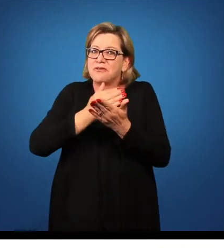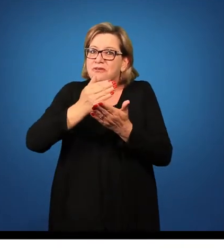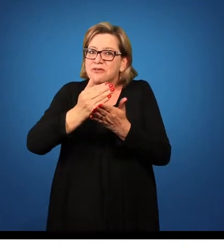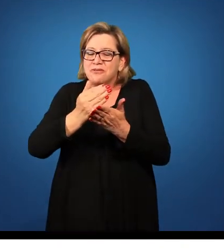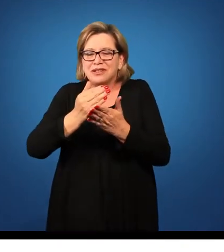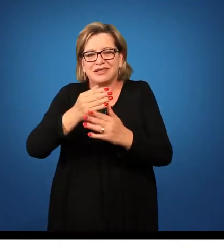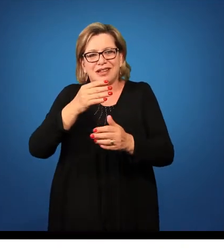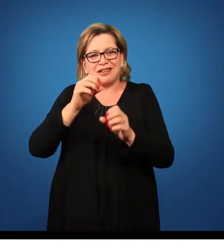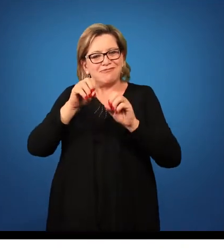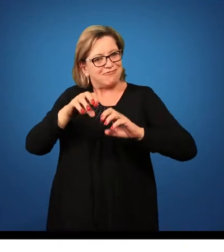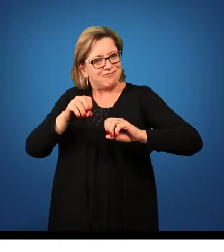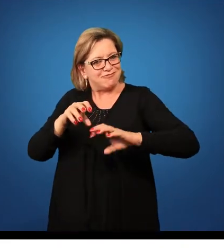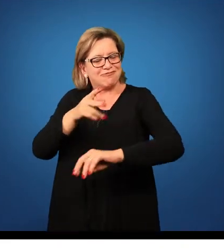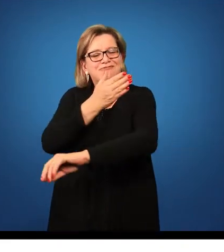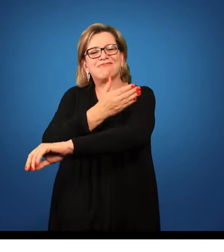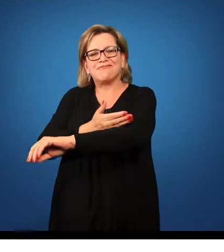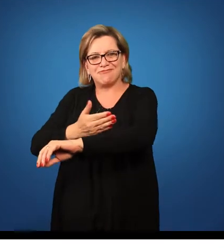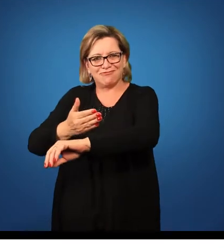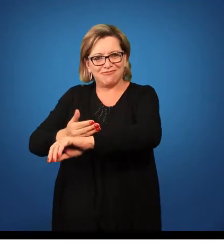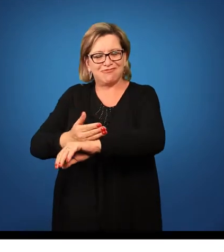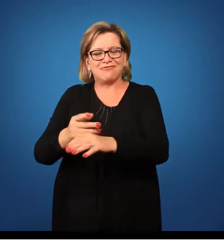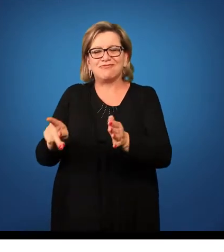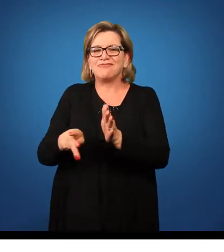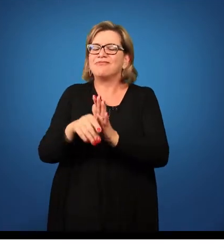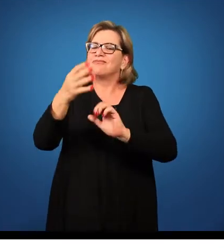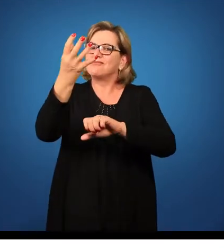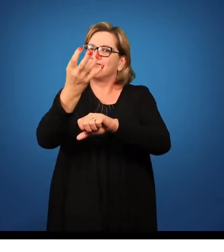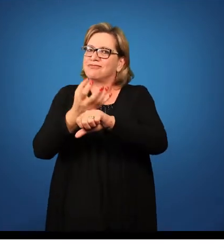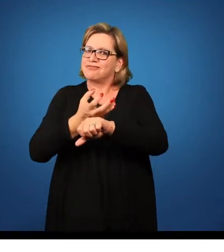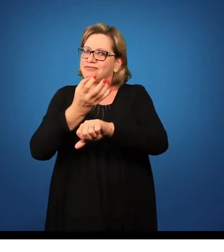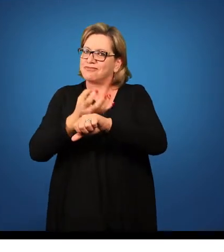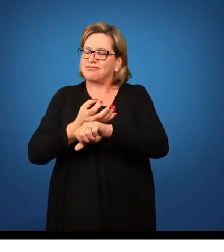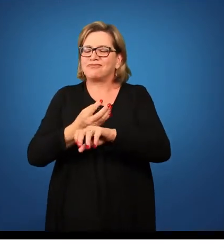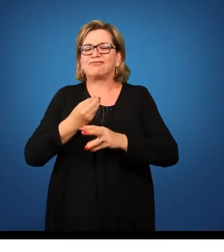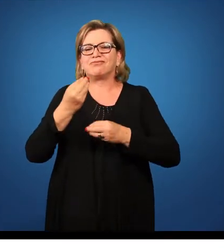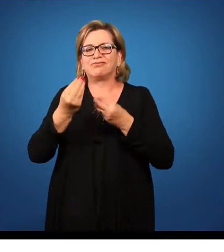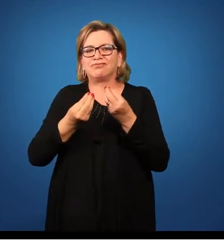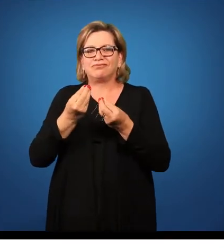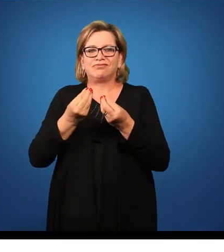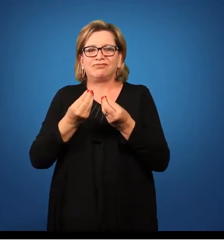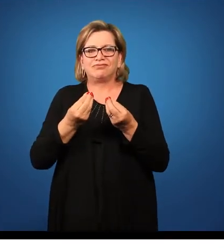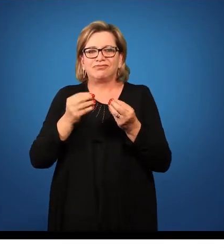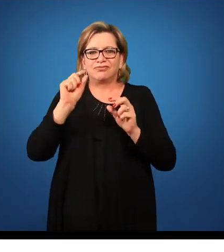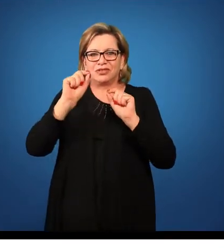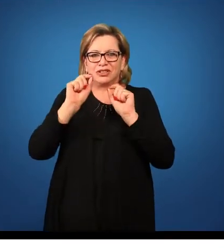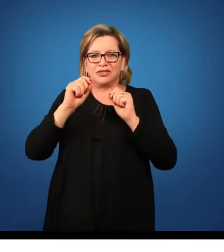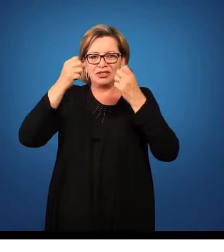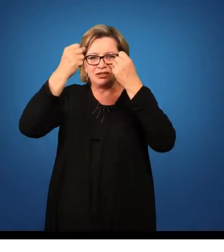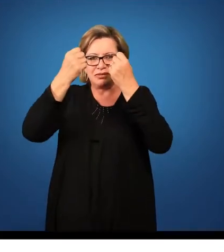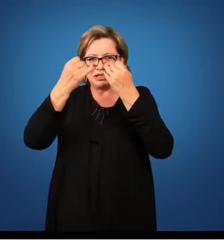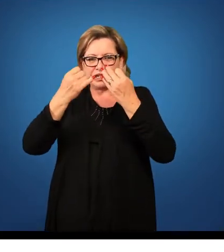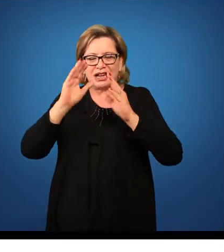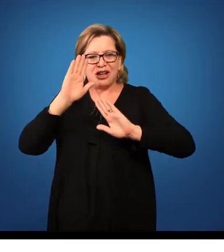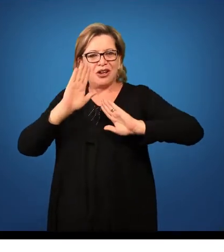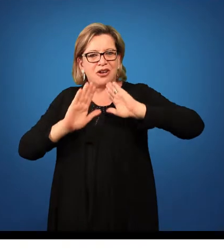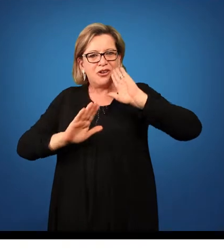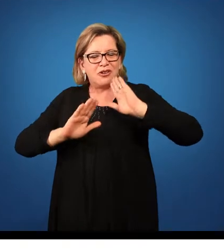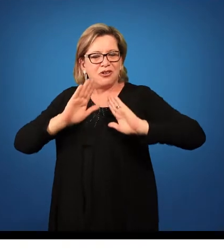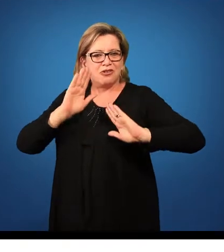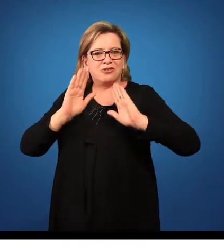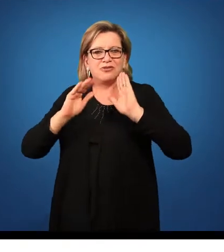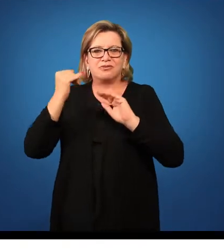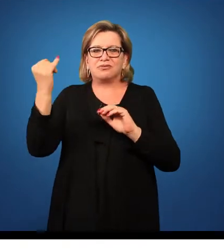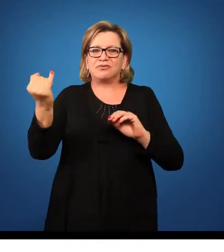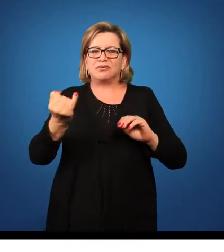processo de docência, o processo de estágio na disciplina de estágio supervisionado. Então eu vou falar sobre alguns procedimentos,